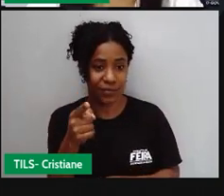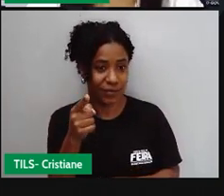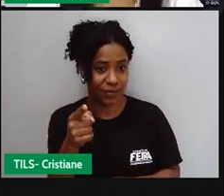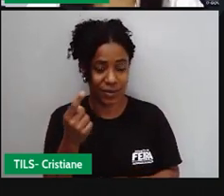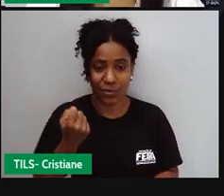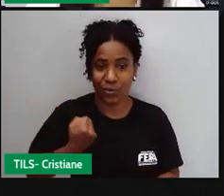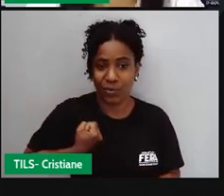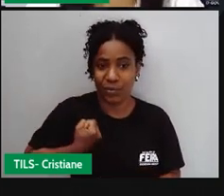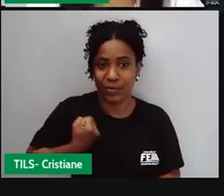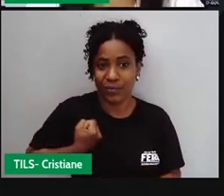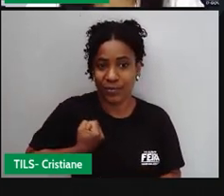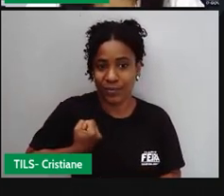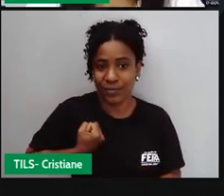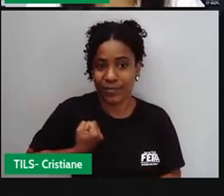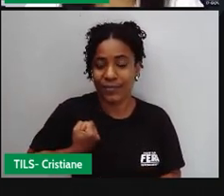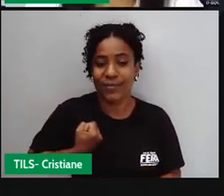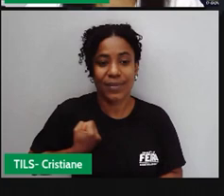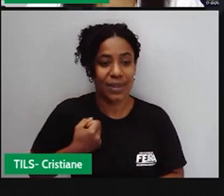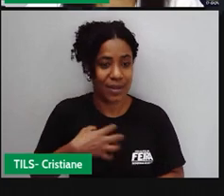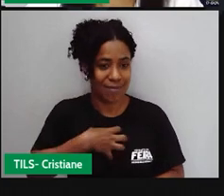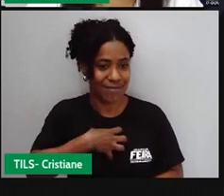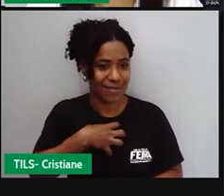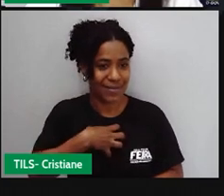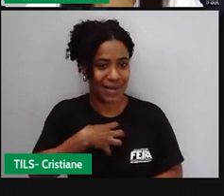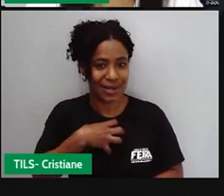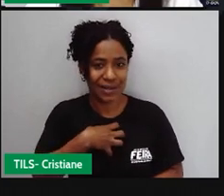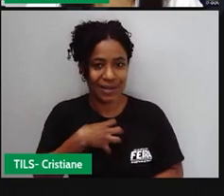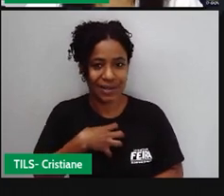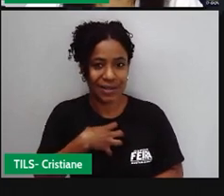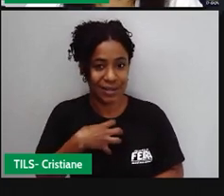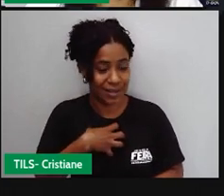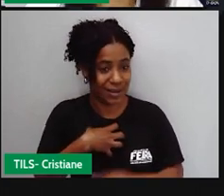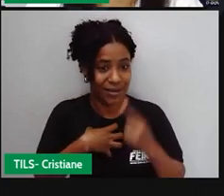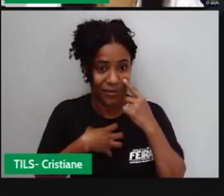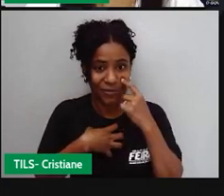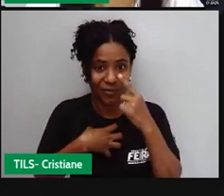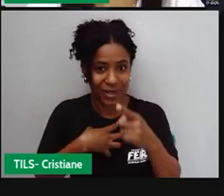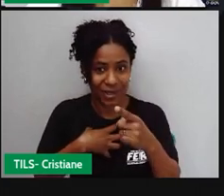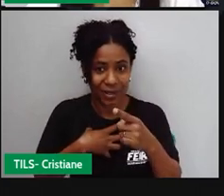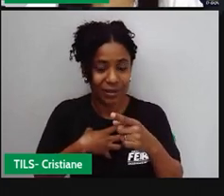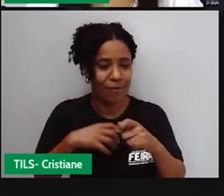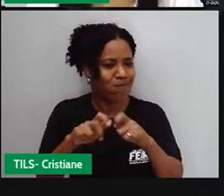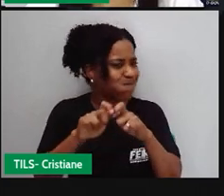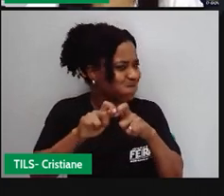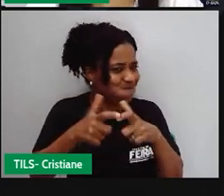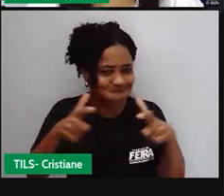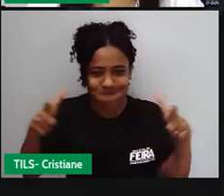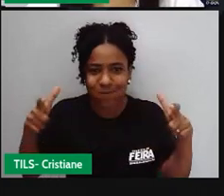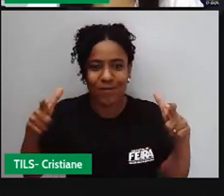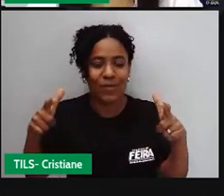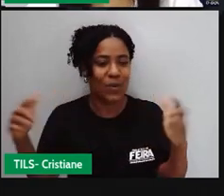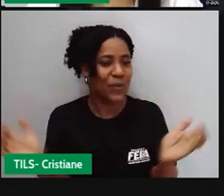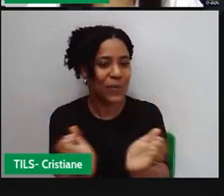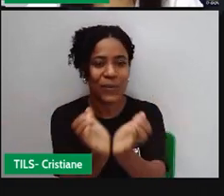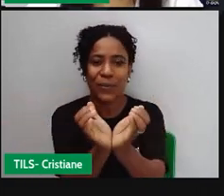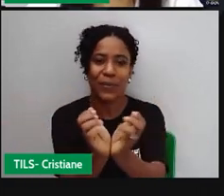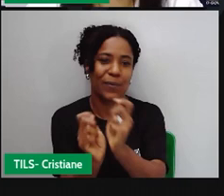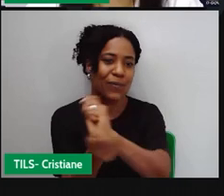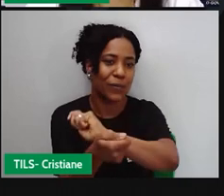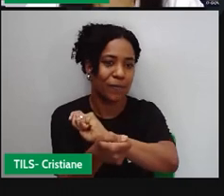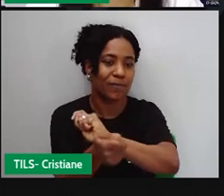percebam aí que a Bahia possui o maior número de comunidades remanescentes de